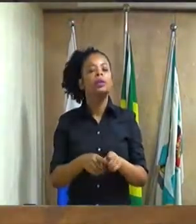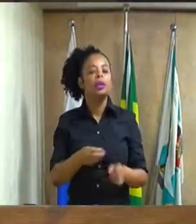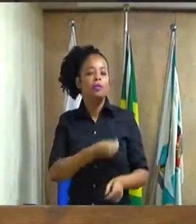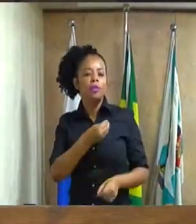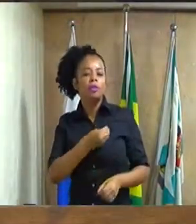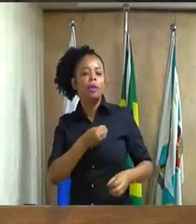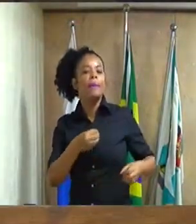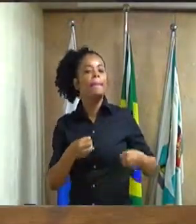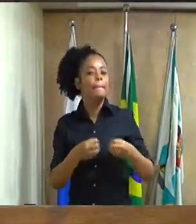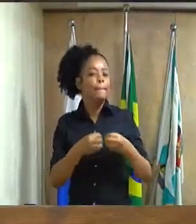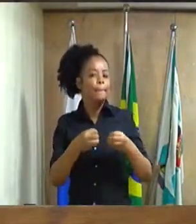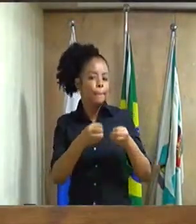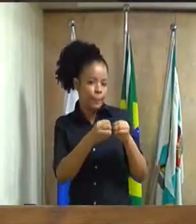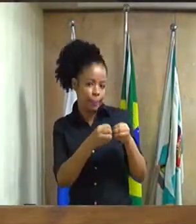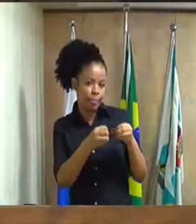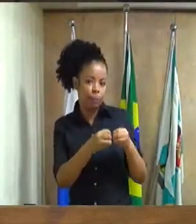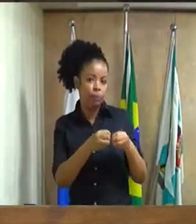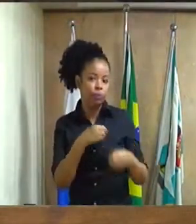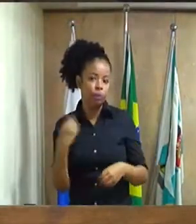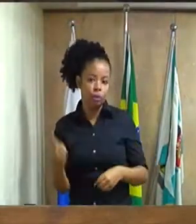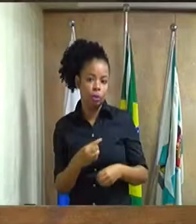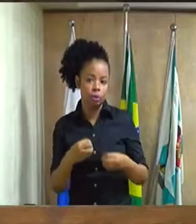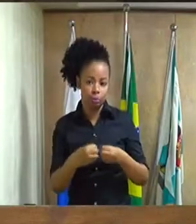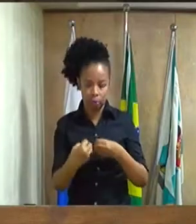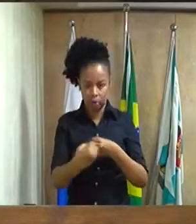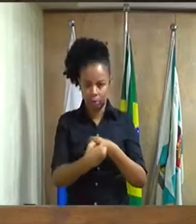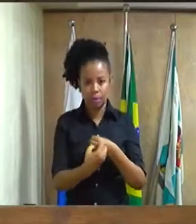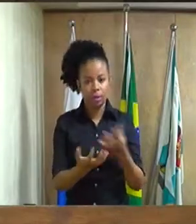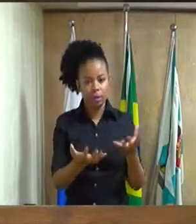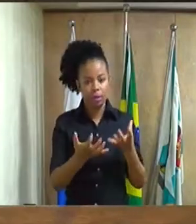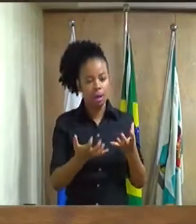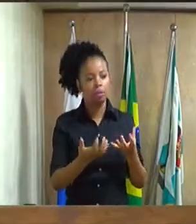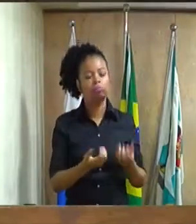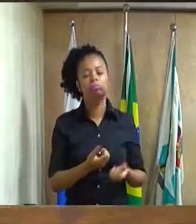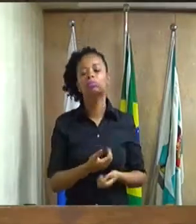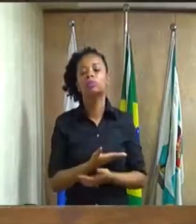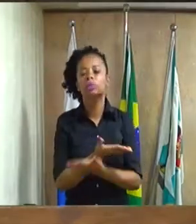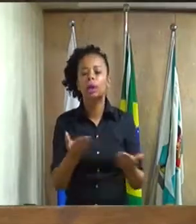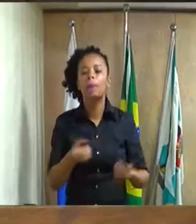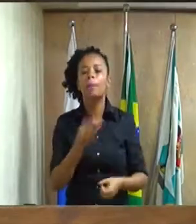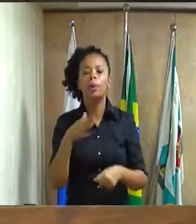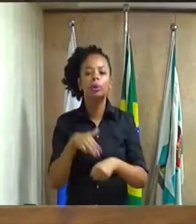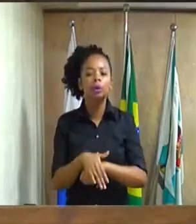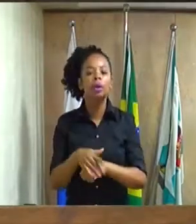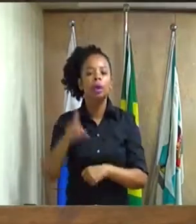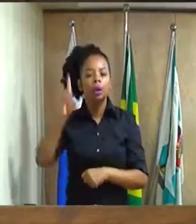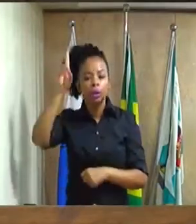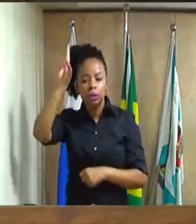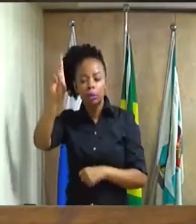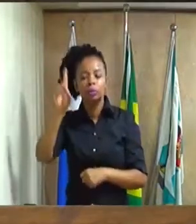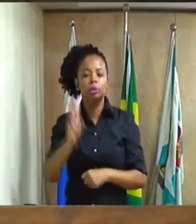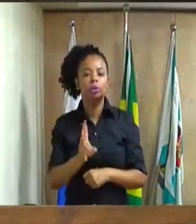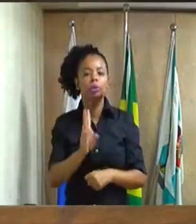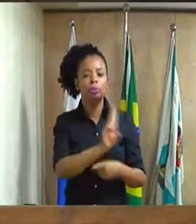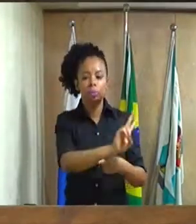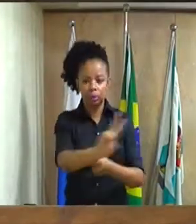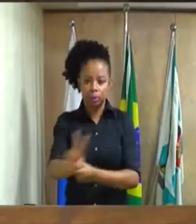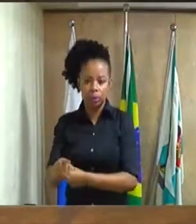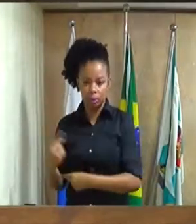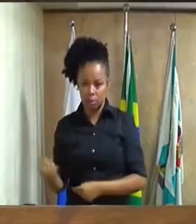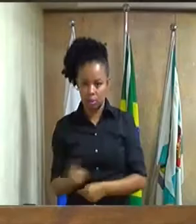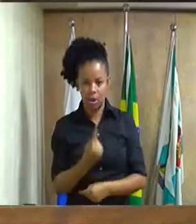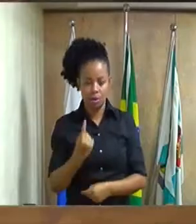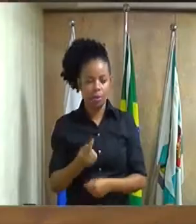Ok, vereador Ivano? Quero desejar a vocês uma boa noite e que o Papai do Céu continue protegendo a todos nós.